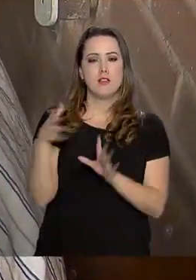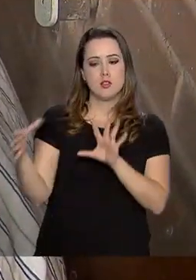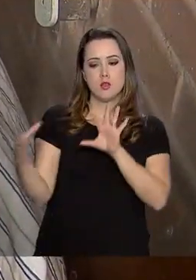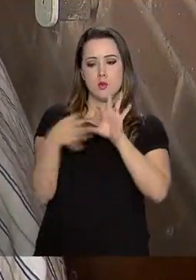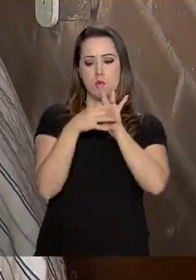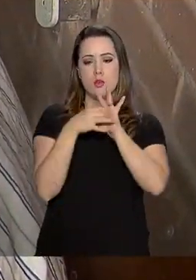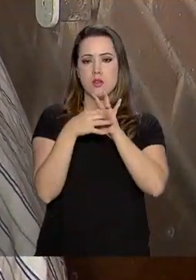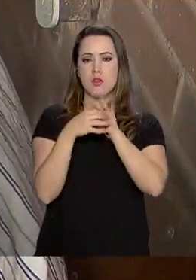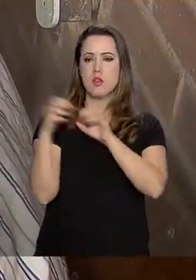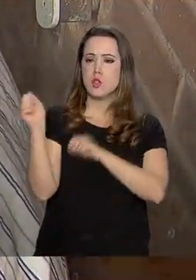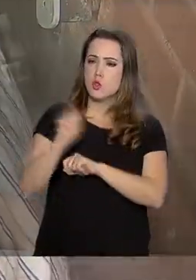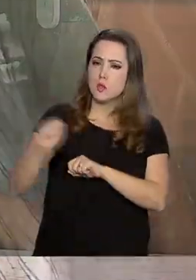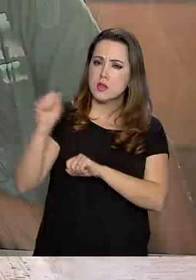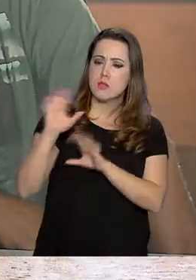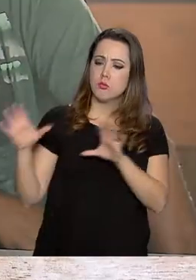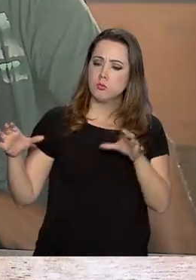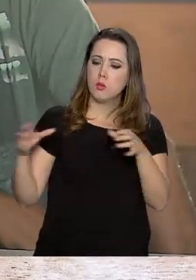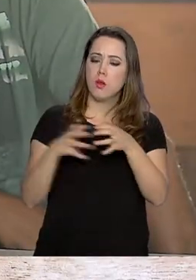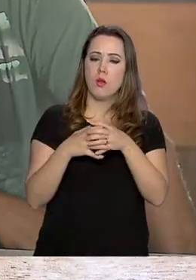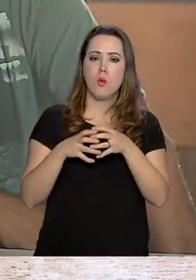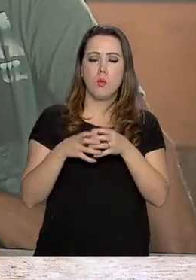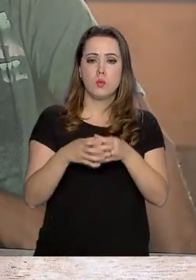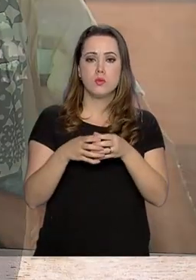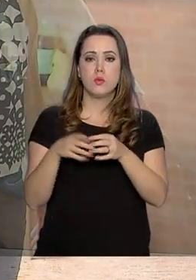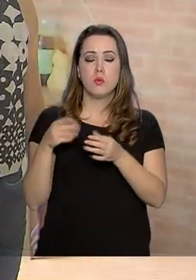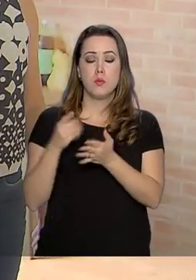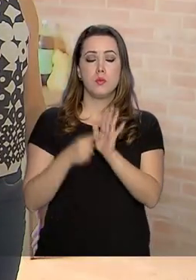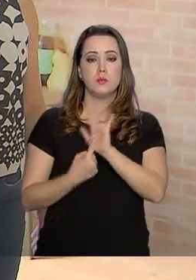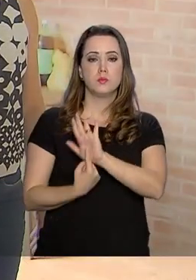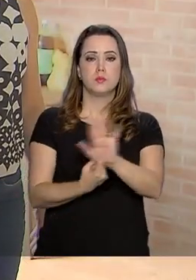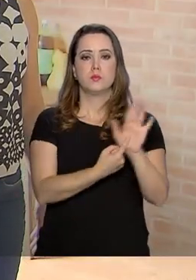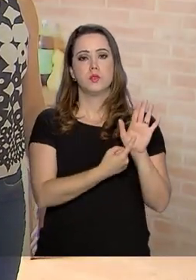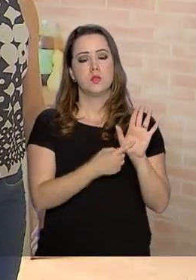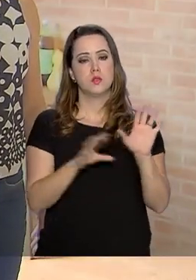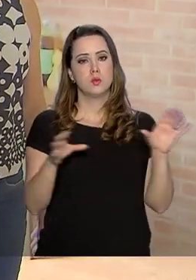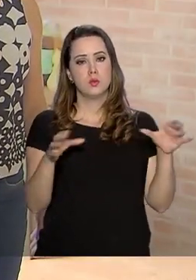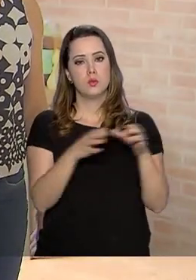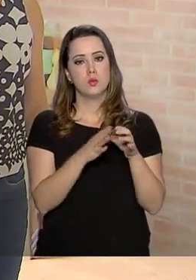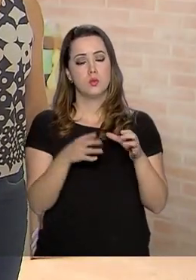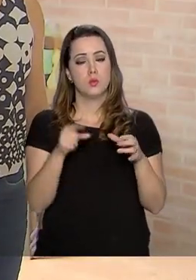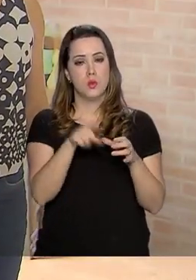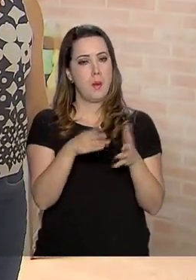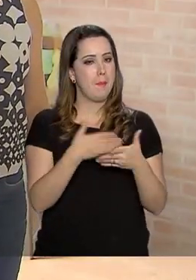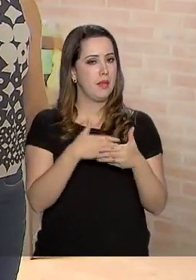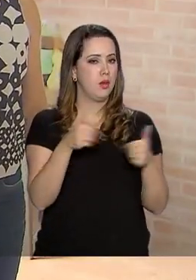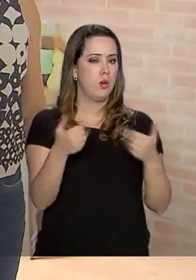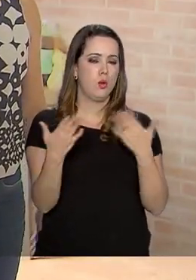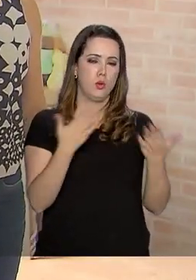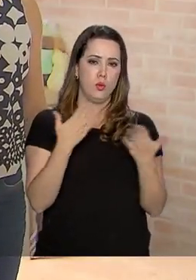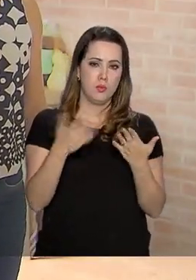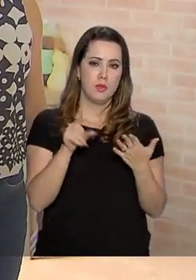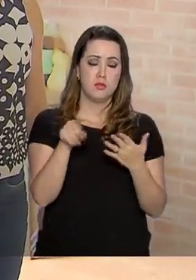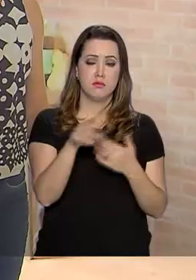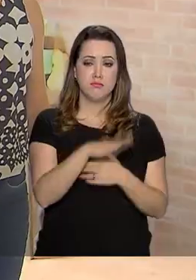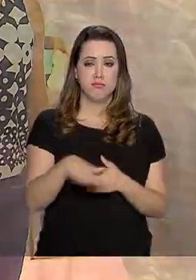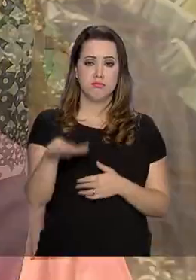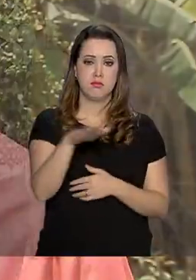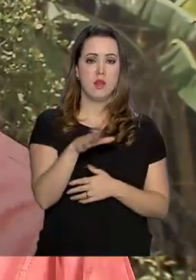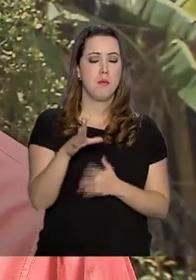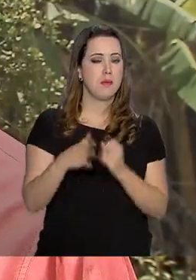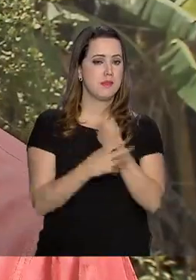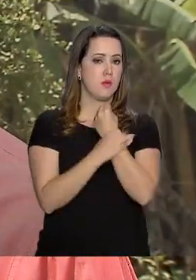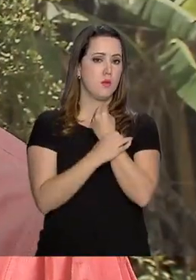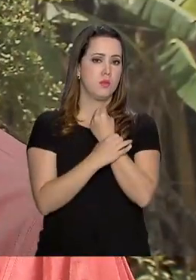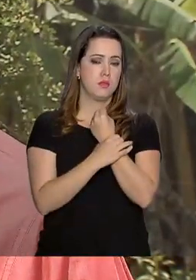associativismo e cooperativismo, mostrando que a comercialização em grupo, ela é muito mais vantajosa para eles e muito mais